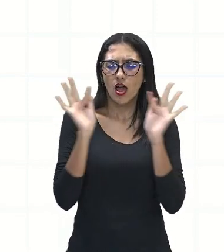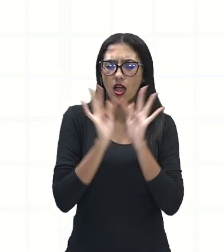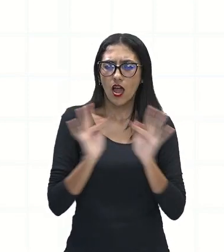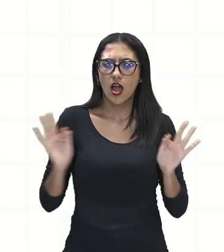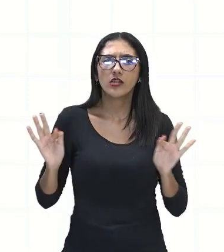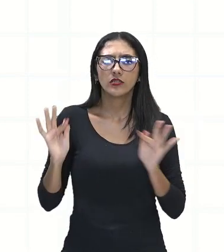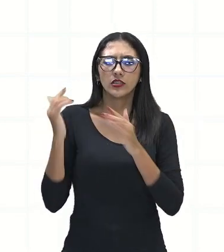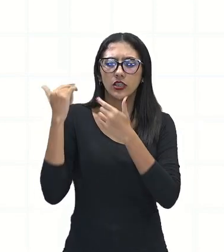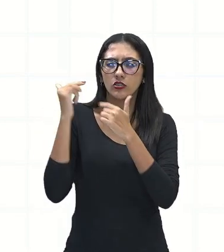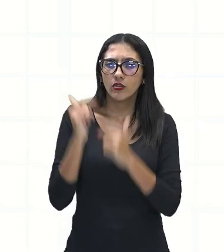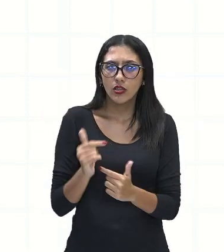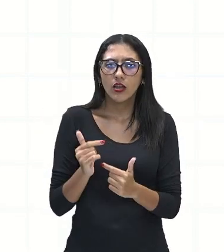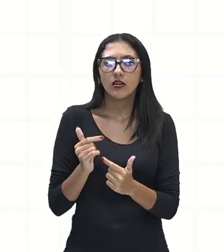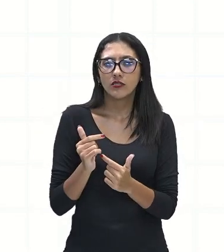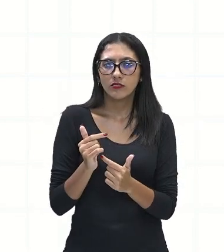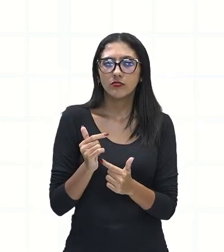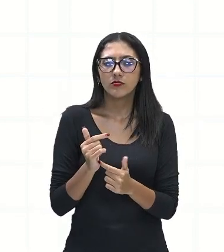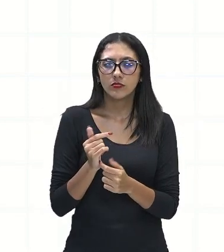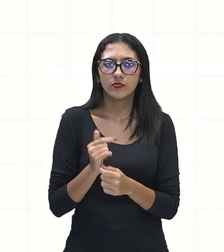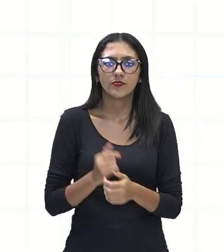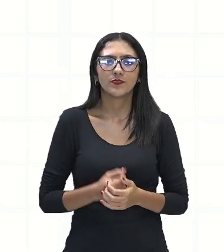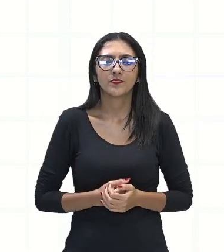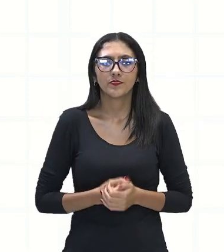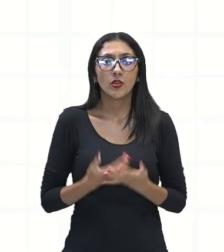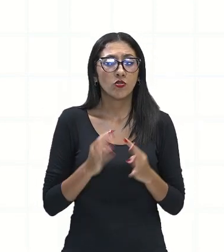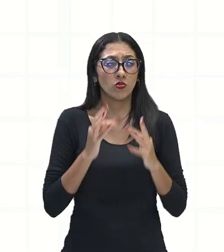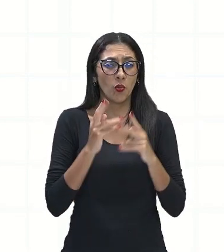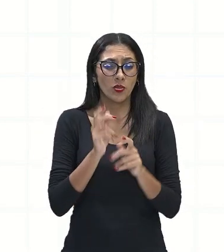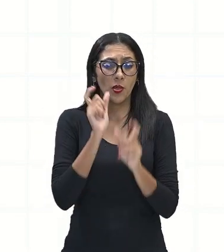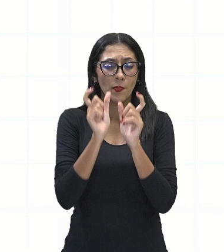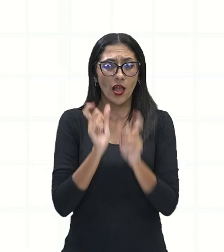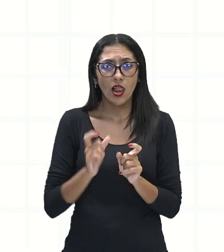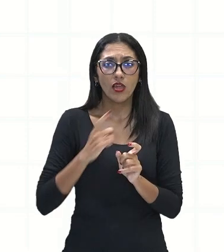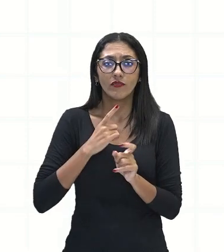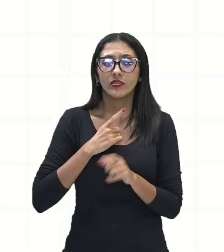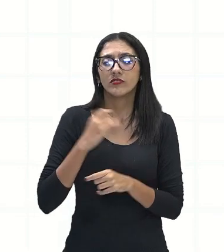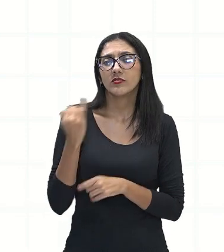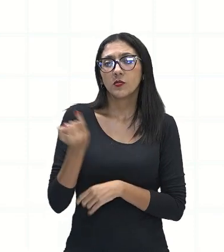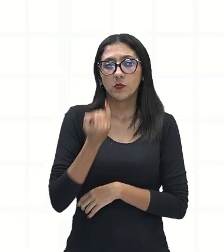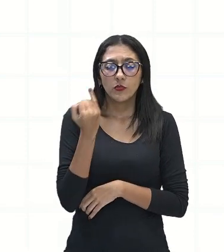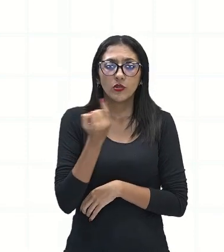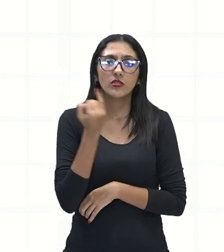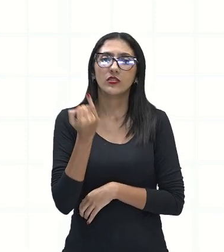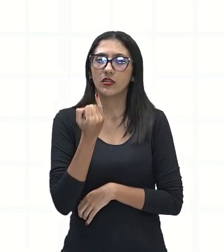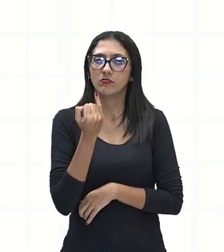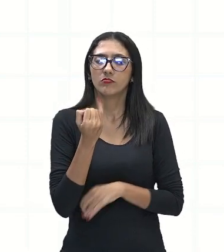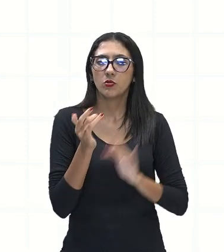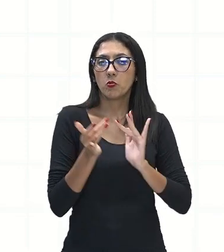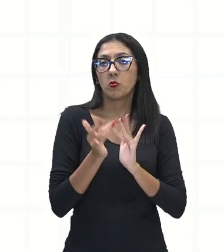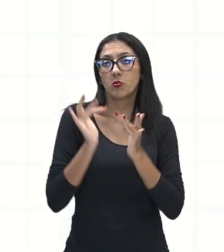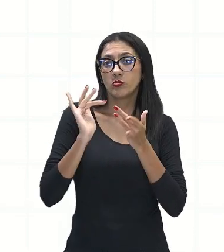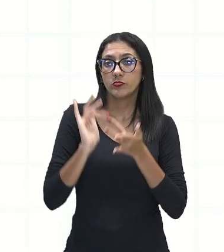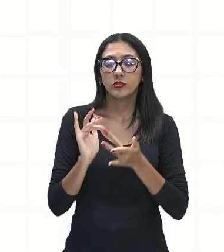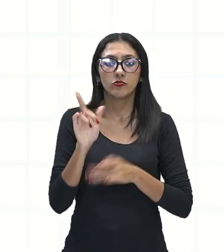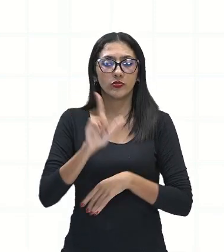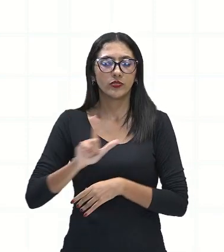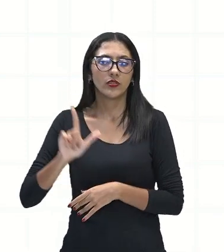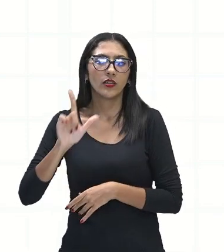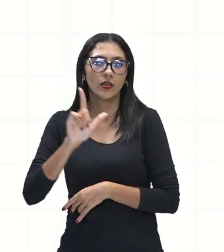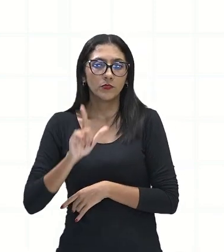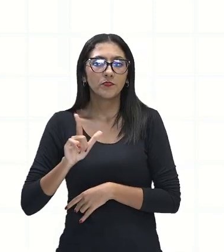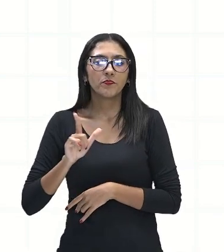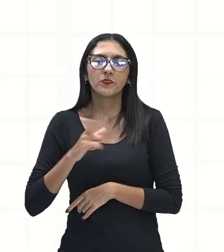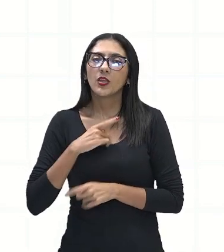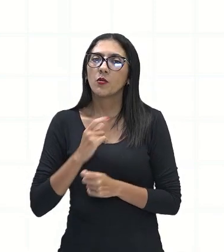não é? Então, essas palavras, elas terão bastante importância no contexto literário para justamente